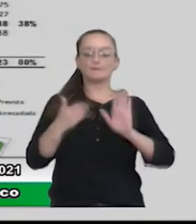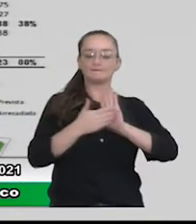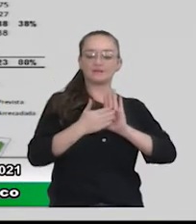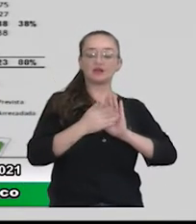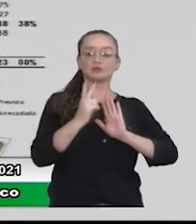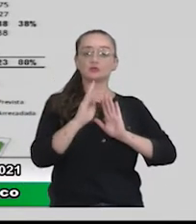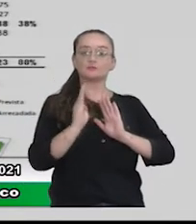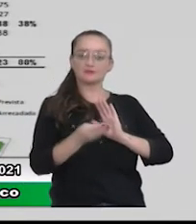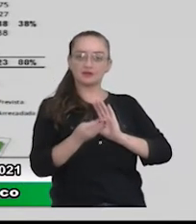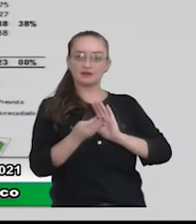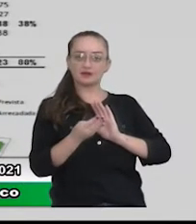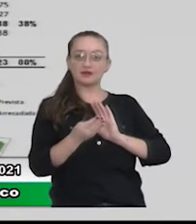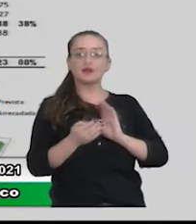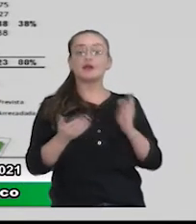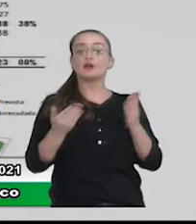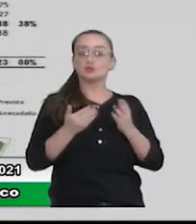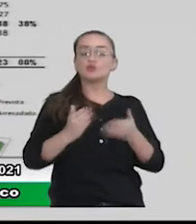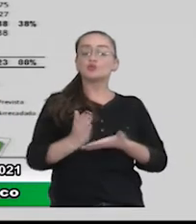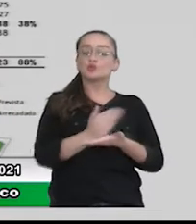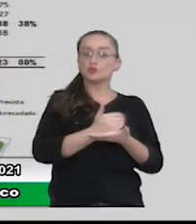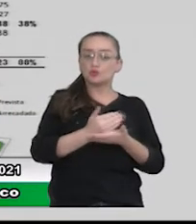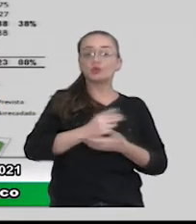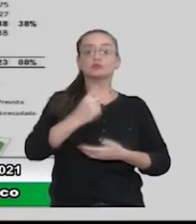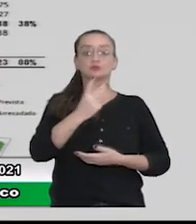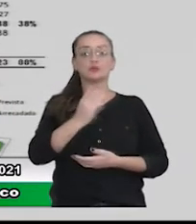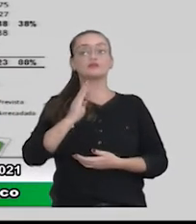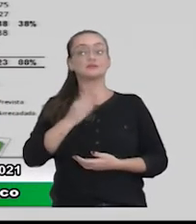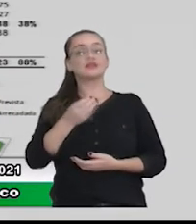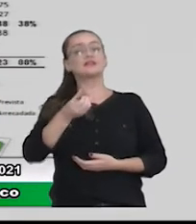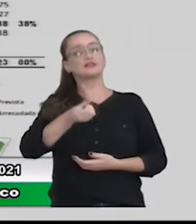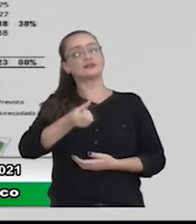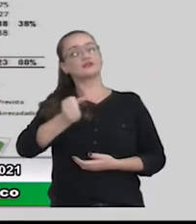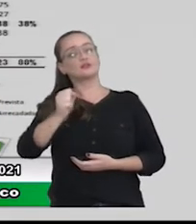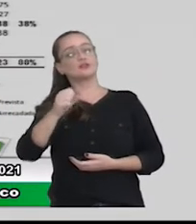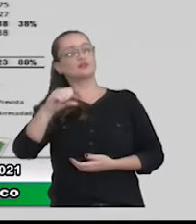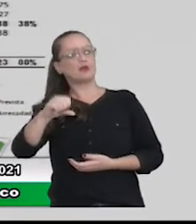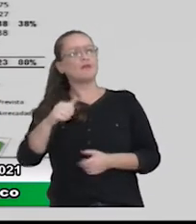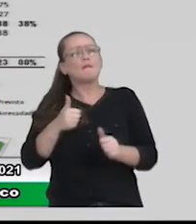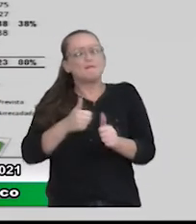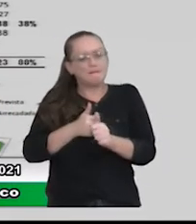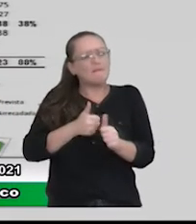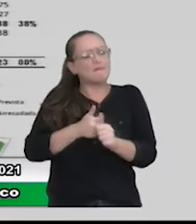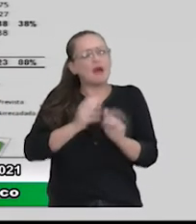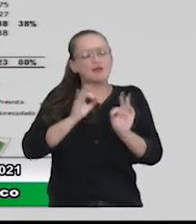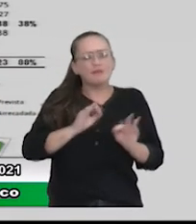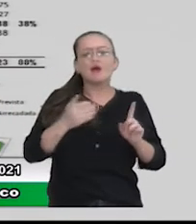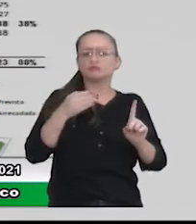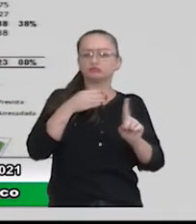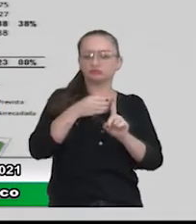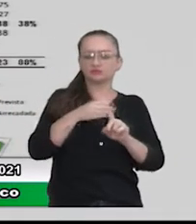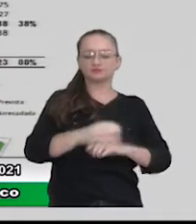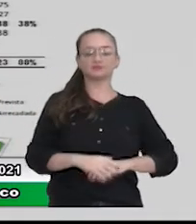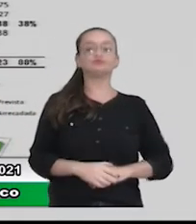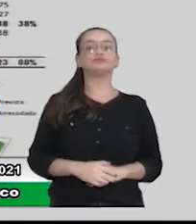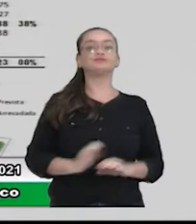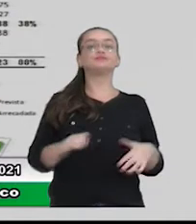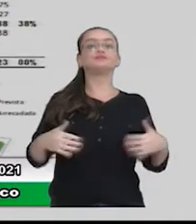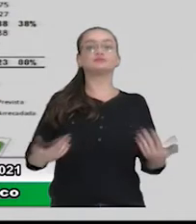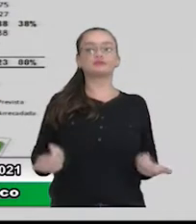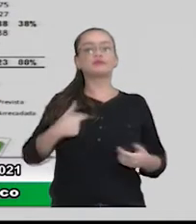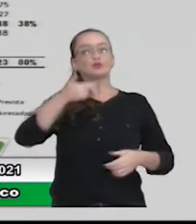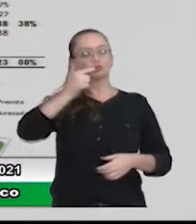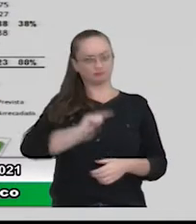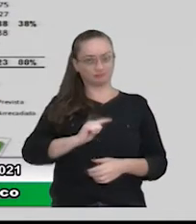790, a gente arrecadou 2 bi, 689. Então, gente chegou muito próximo do que foi projetado. Então, a gente